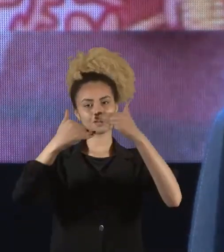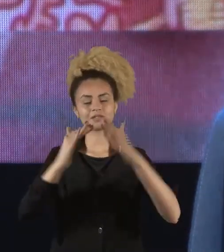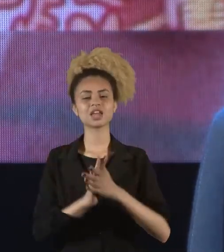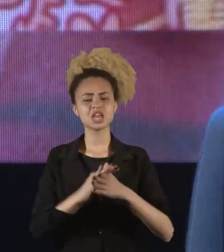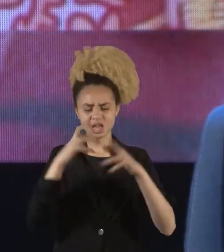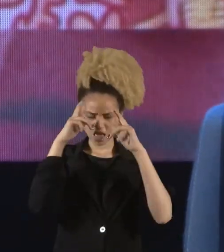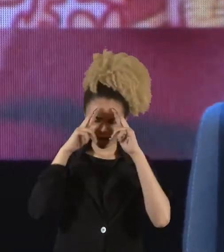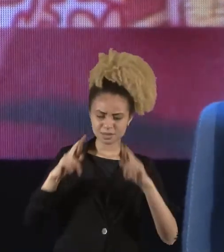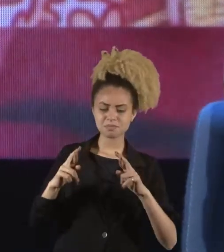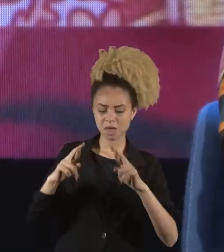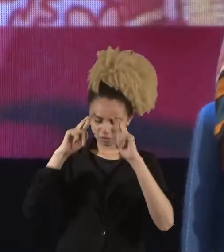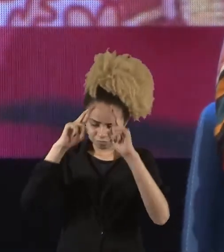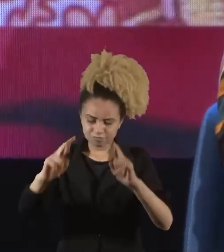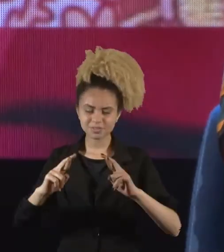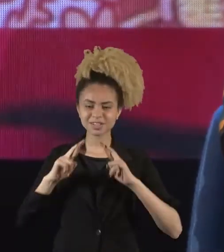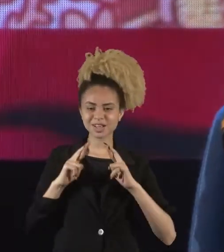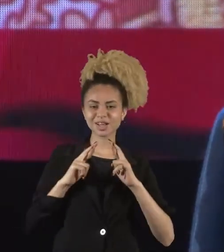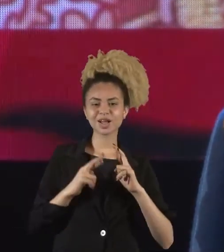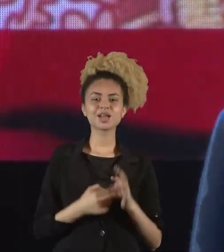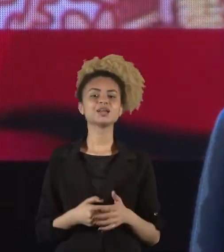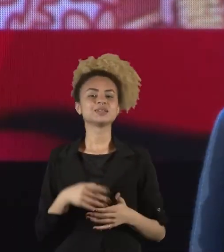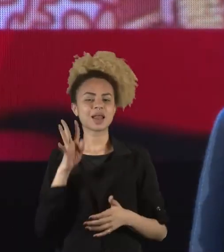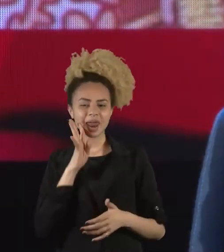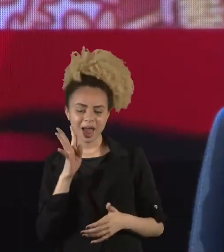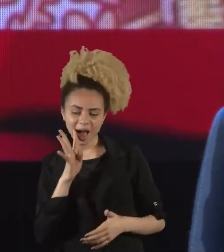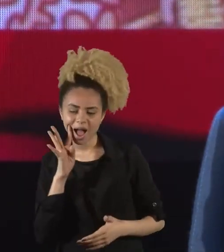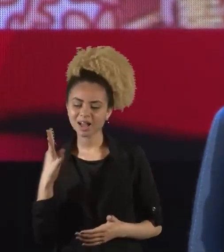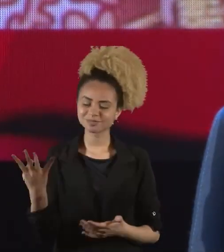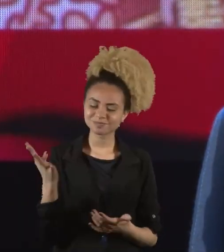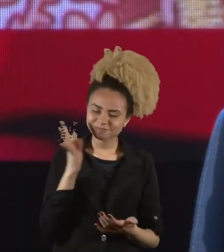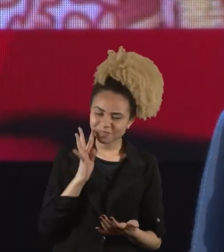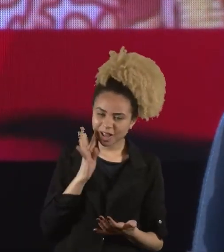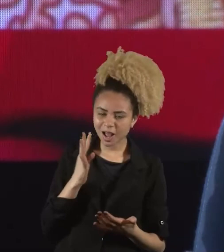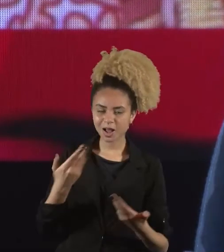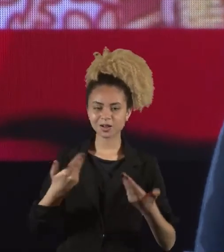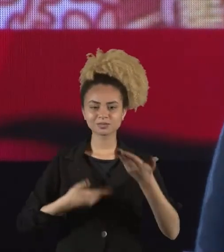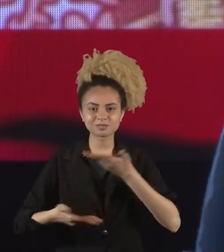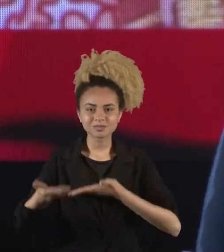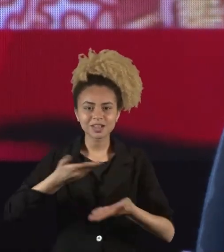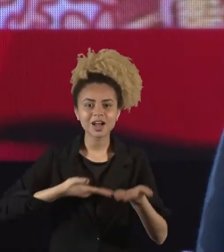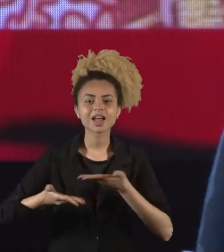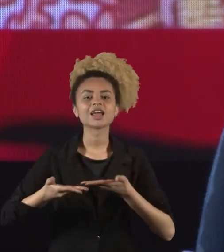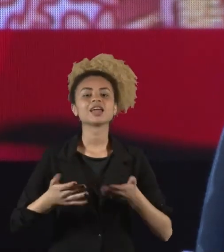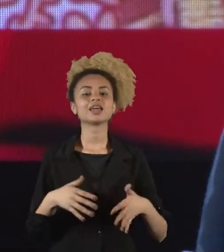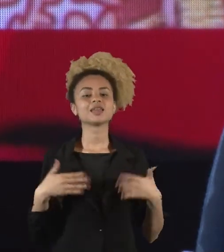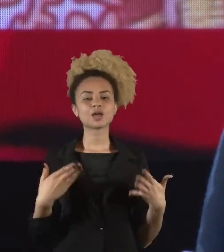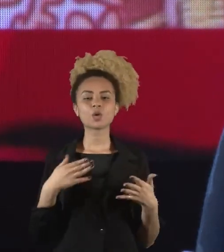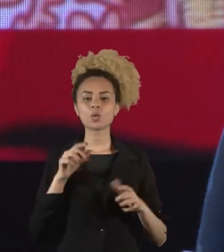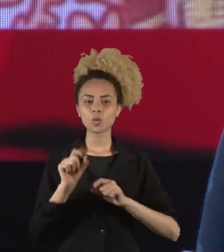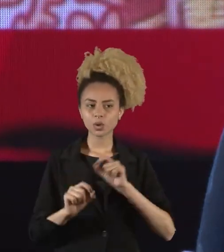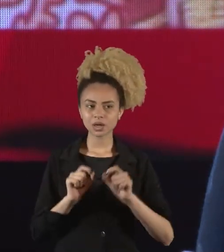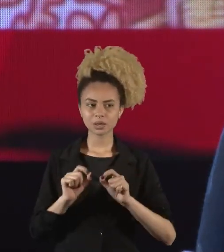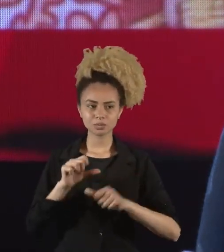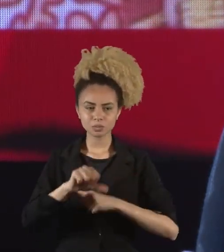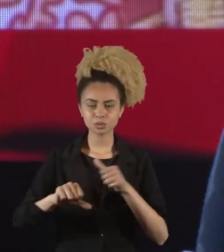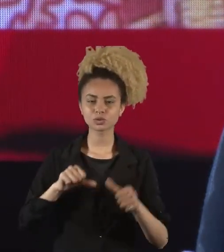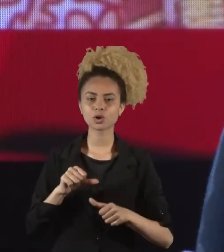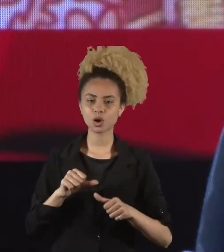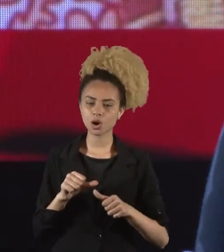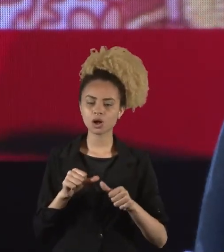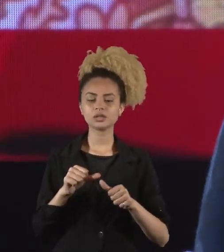E respeito gera respeito, gentileza gera gentileza. Então, os vetores, na minha opinião, que me moveram foram